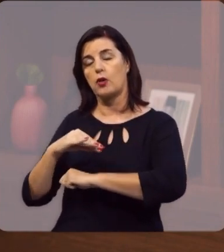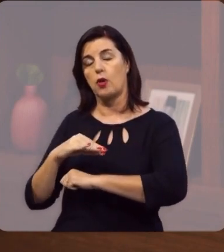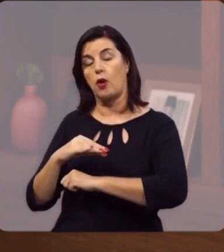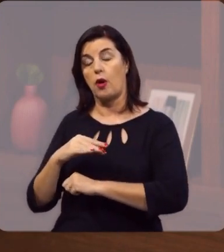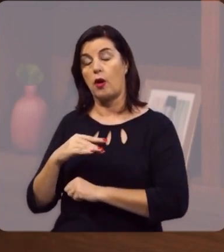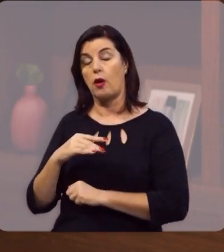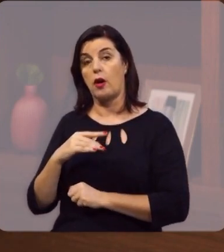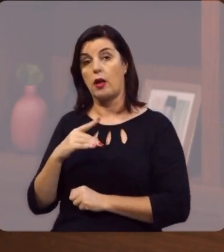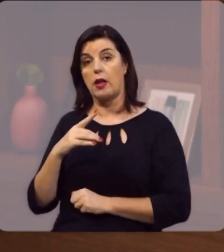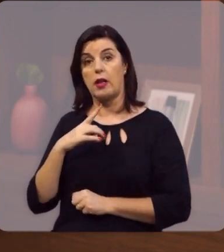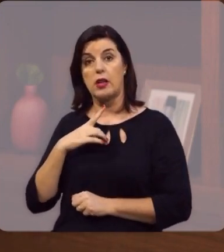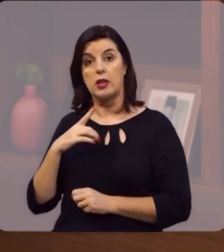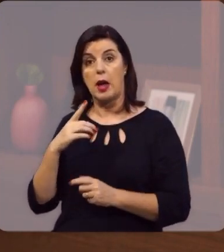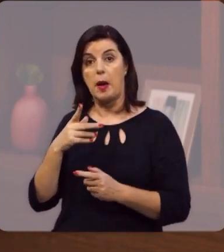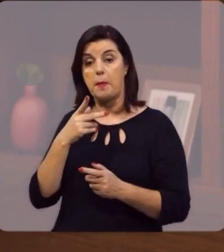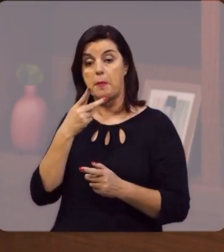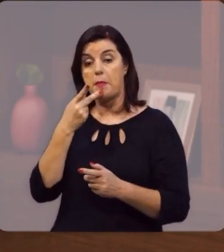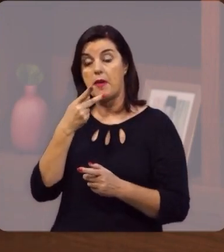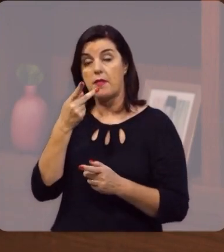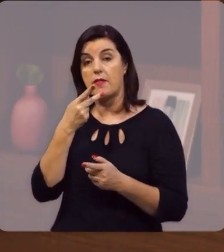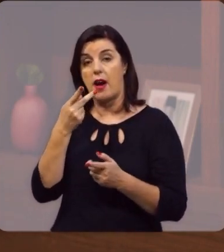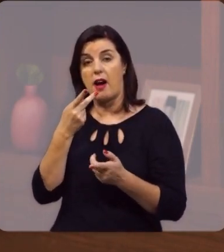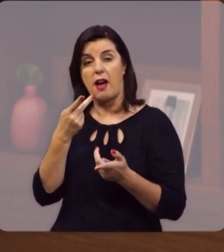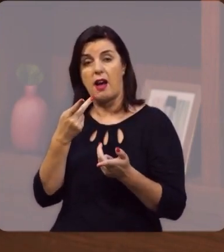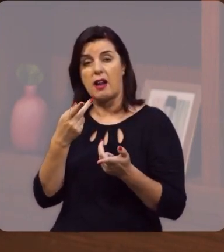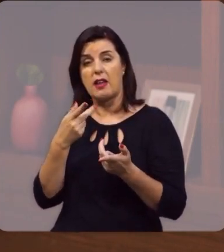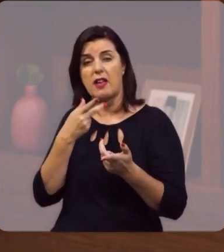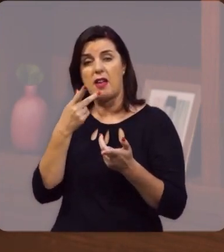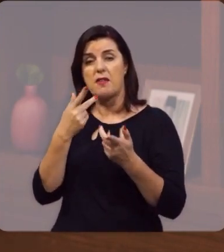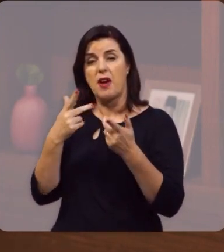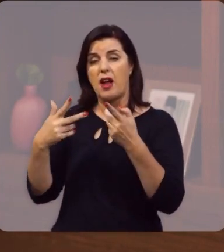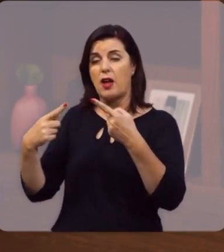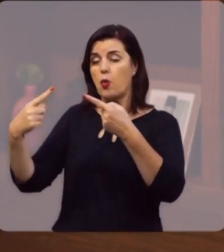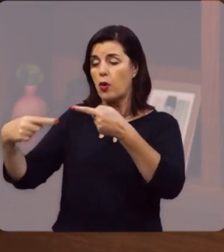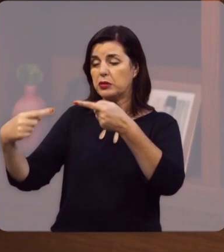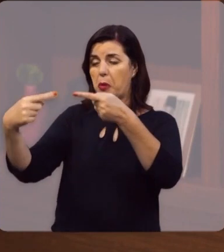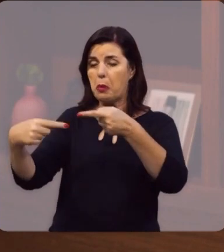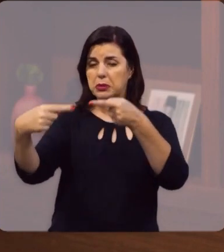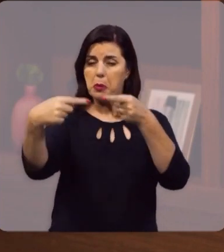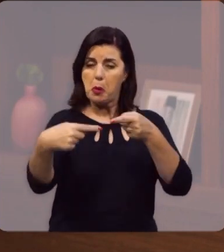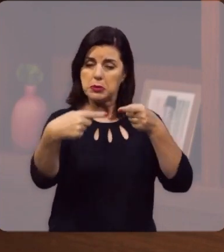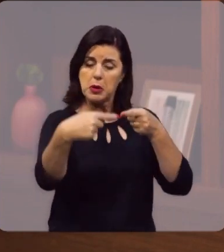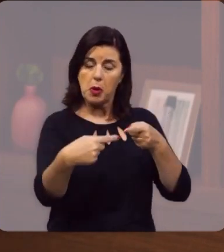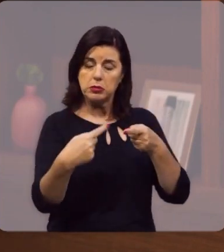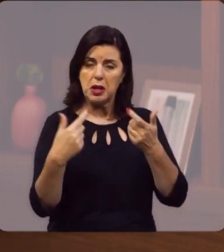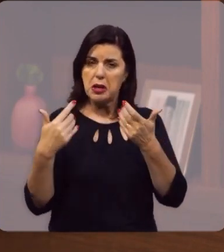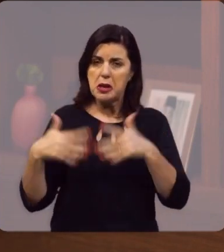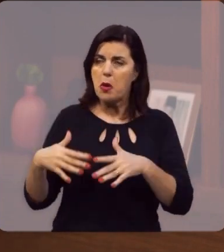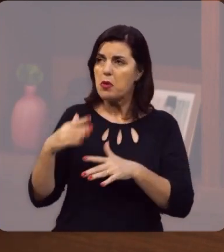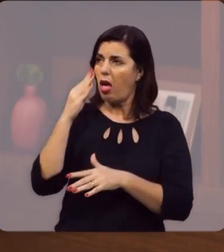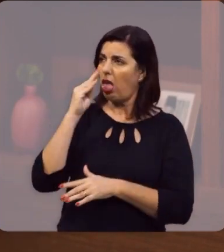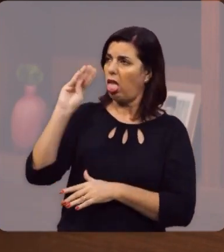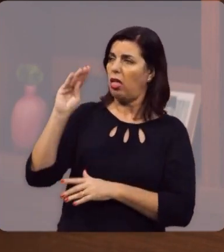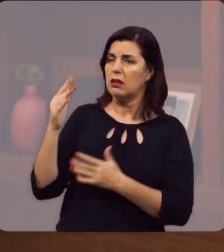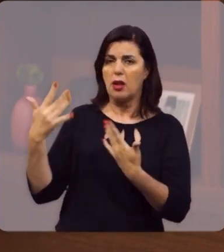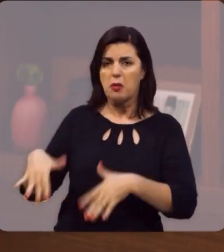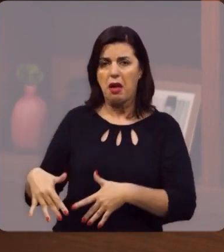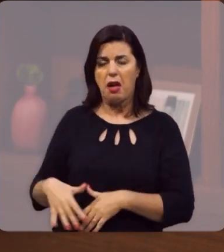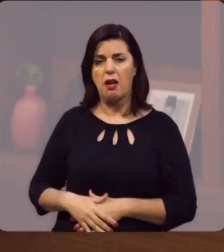que Jacó mede força com força, poder com poder, destreza com destreza, e ele não quer ceder.